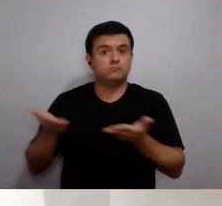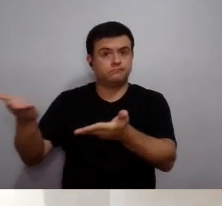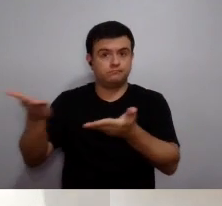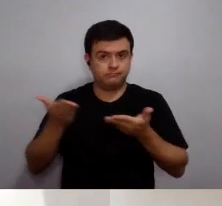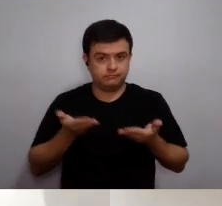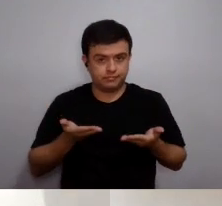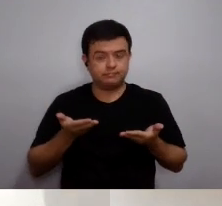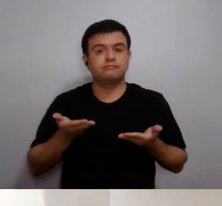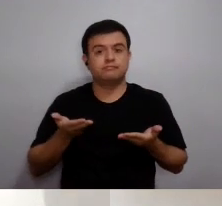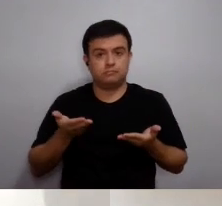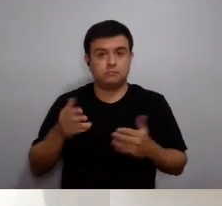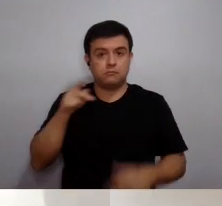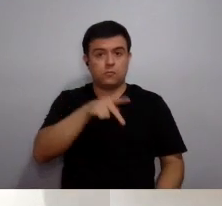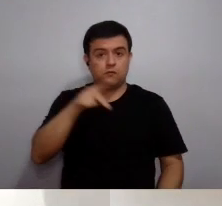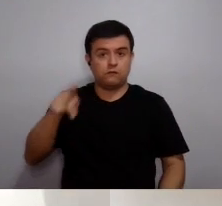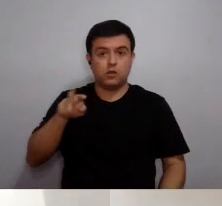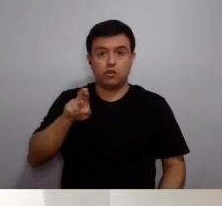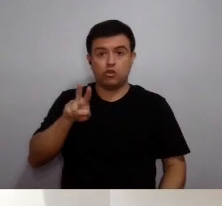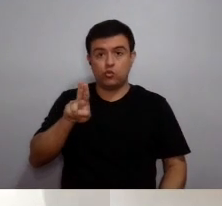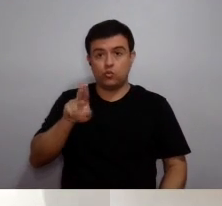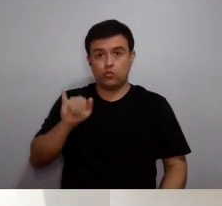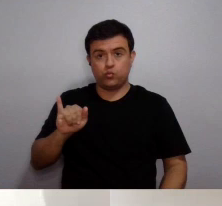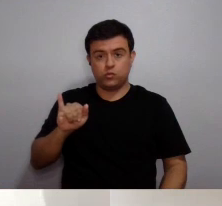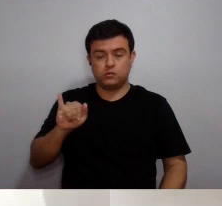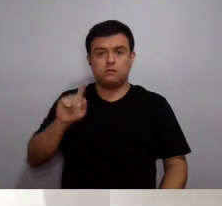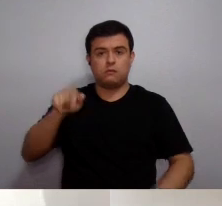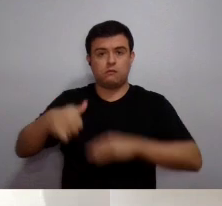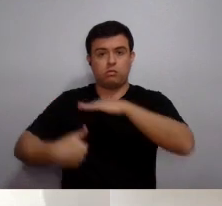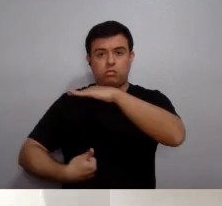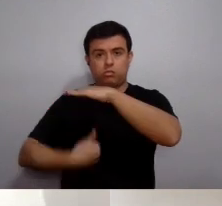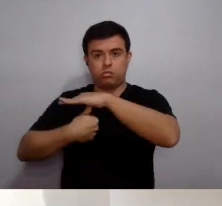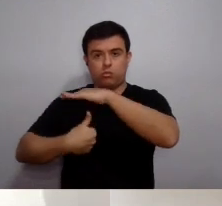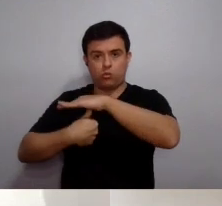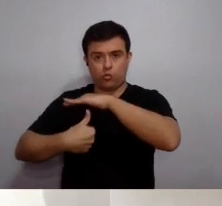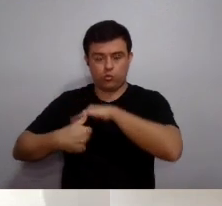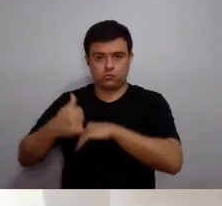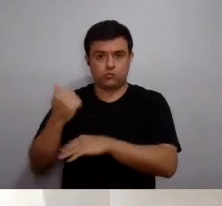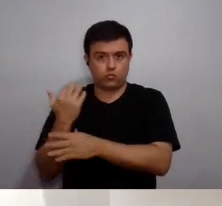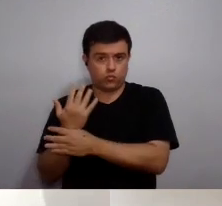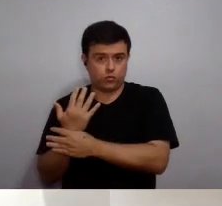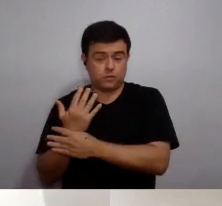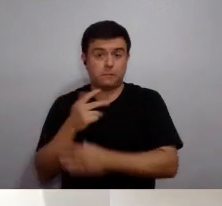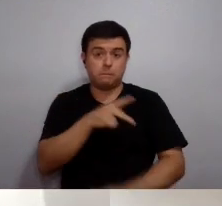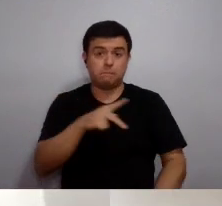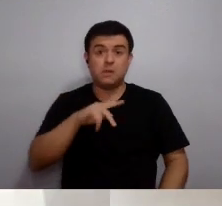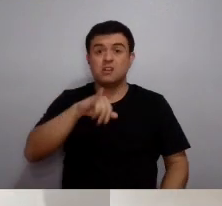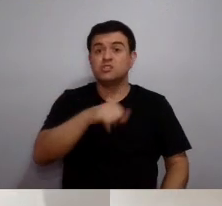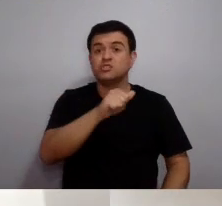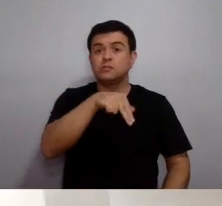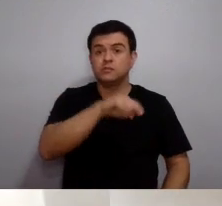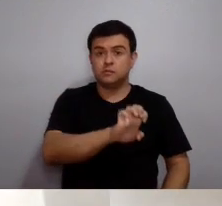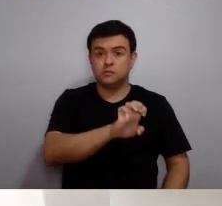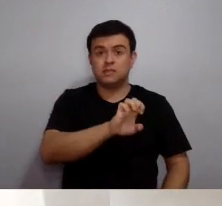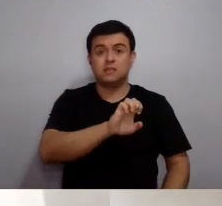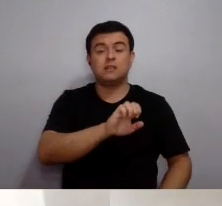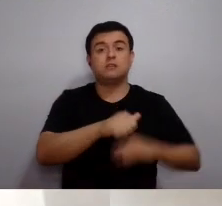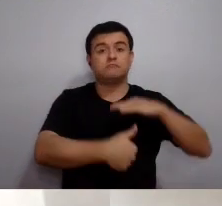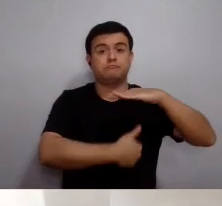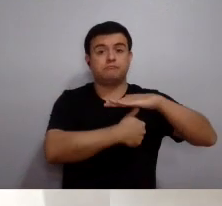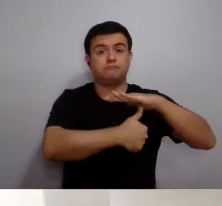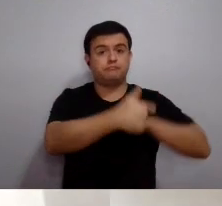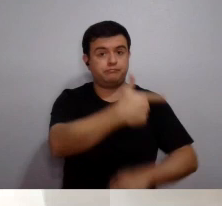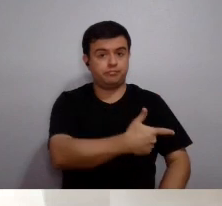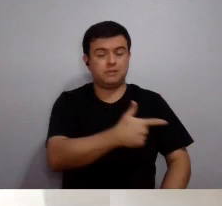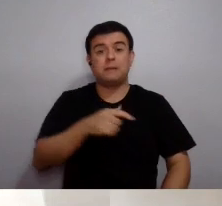tem como convidados, nesta edição, o professor Rui Vicente Opperman, reitor da Universidade, a professora Jane